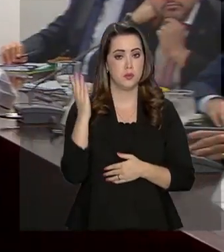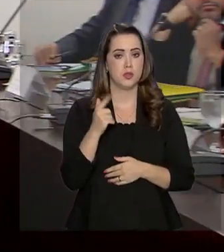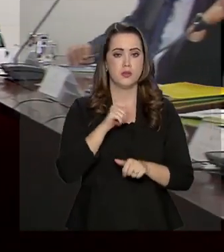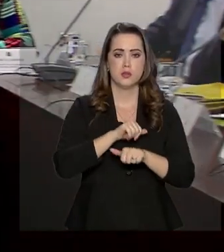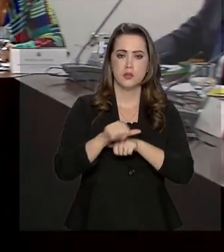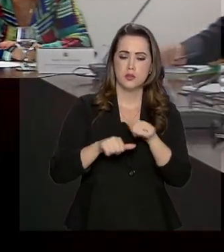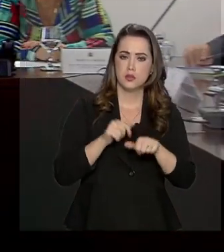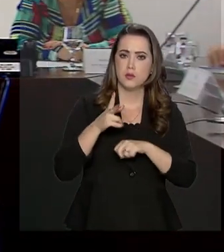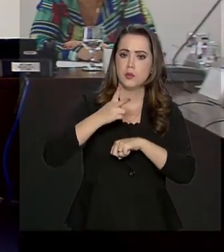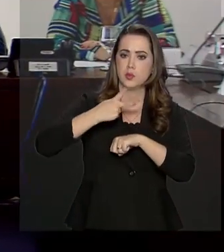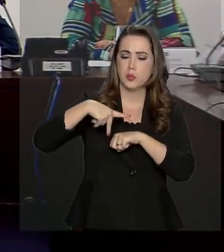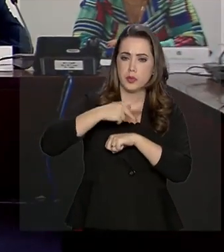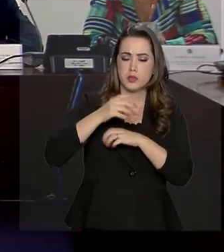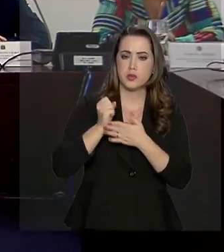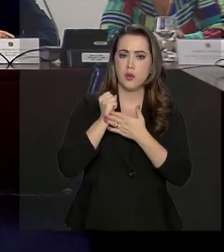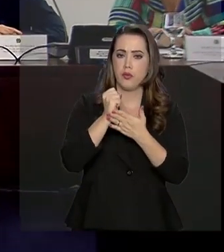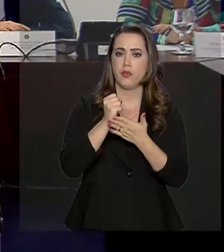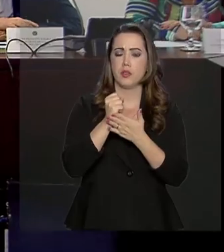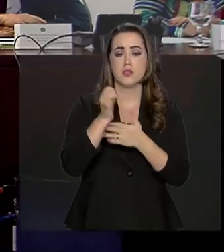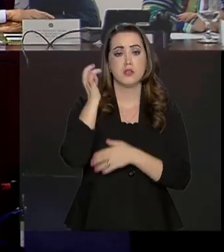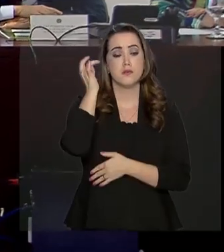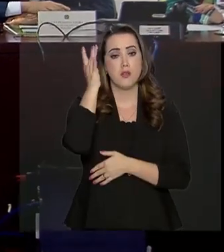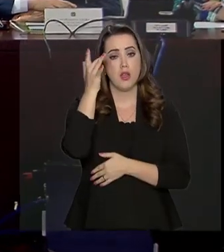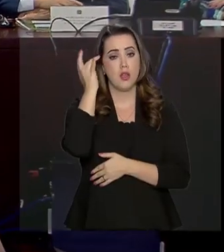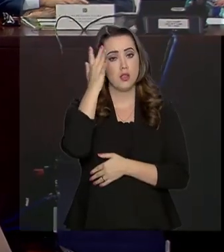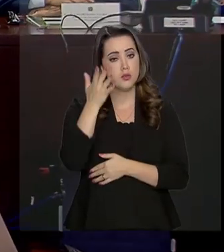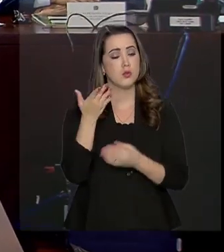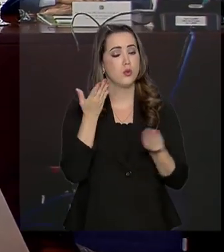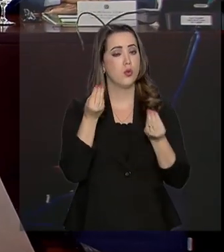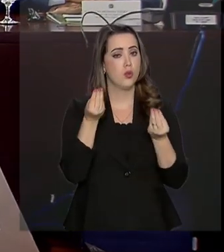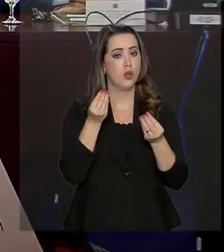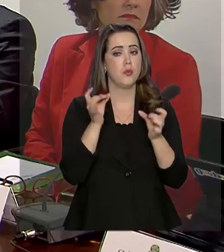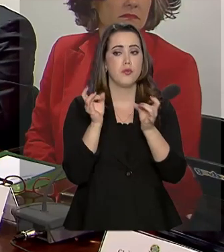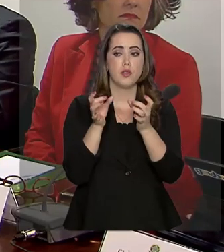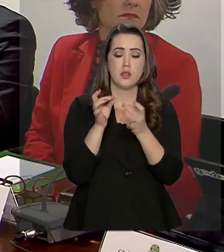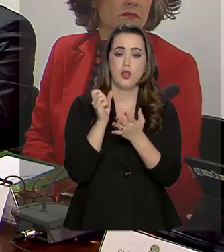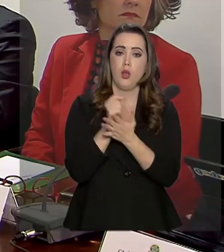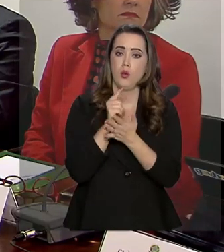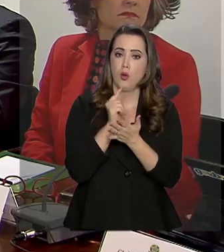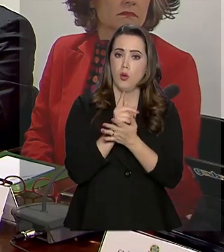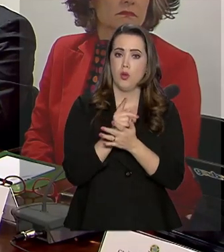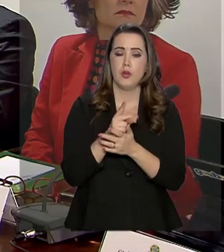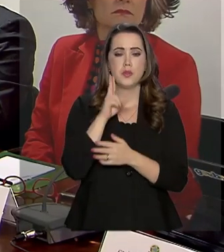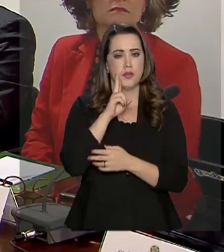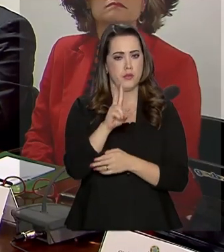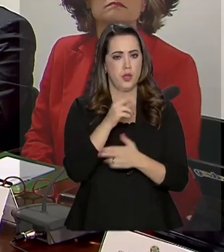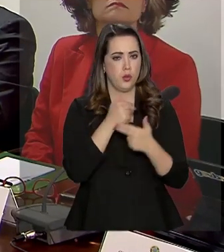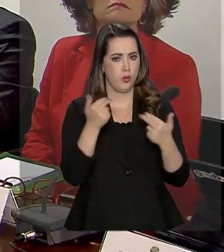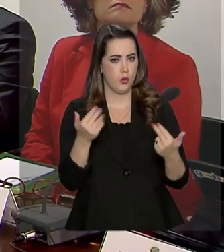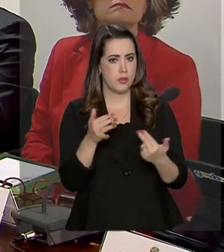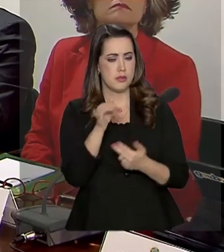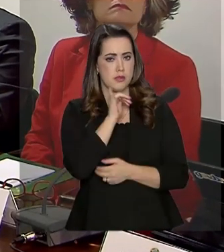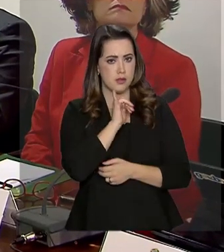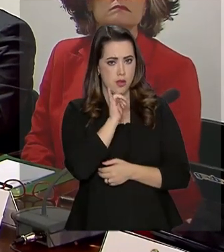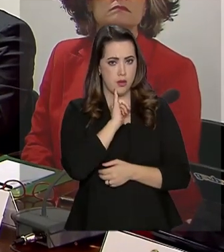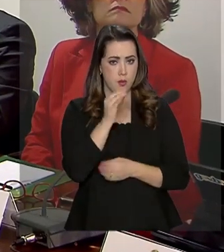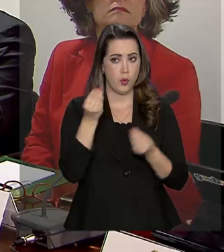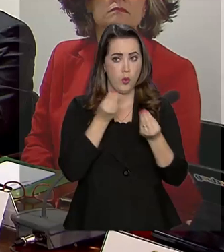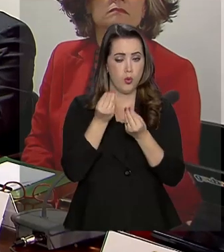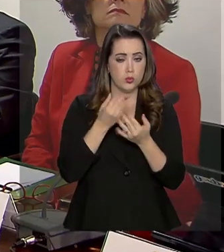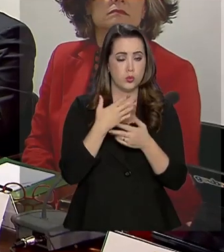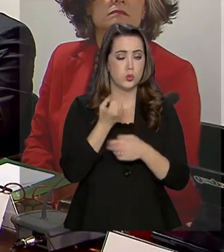se torne um país que oferece facilidade de fazer negócios, considerando questões como quantidade de